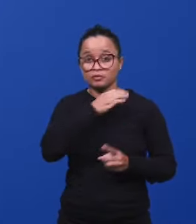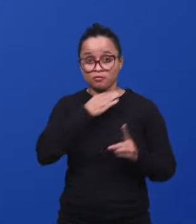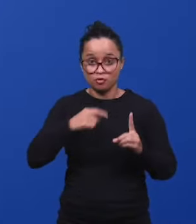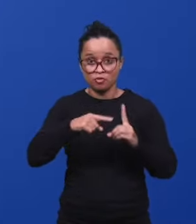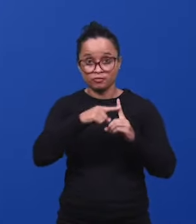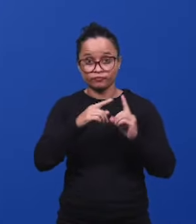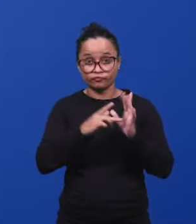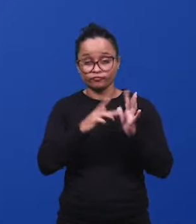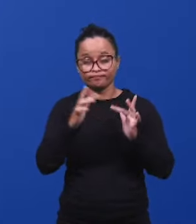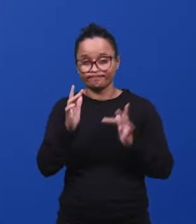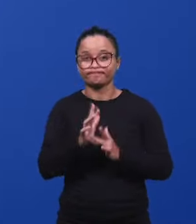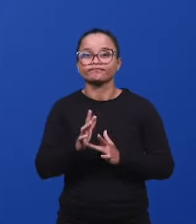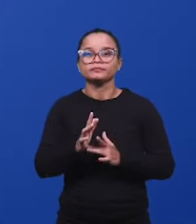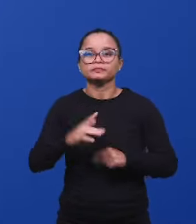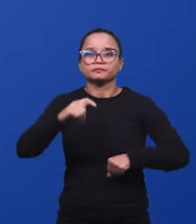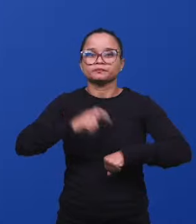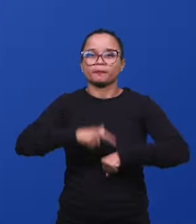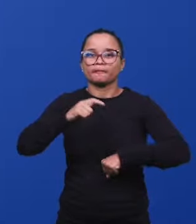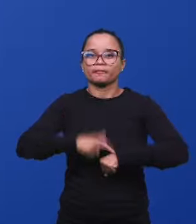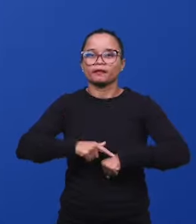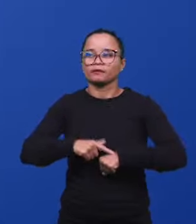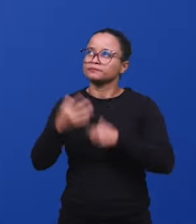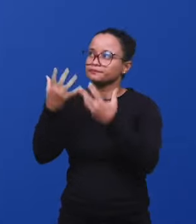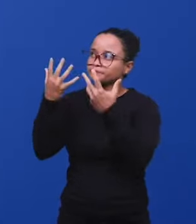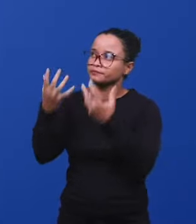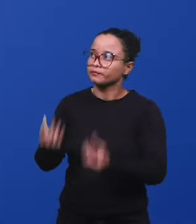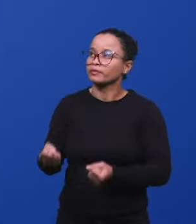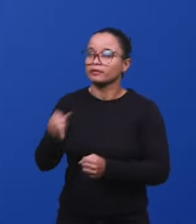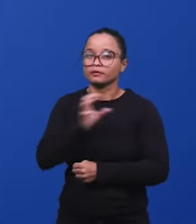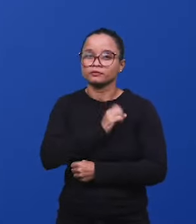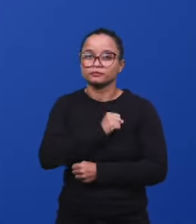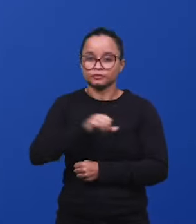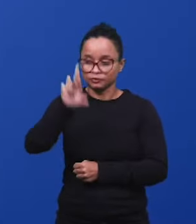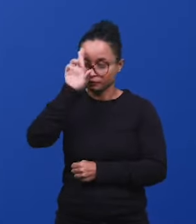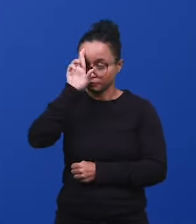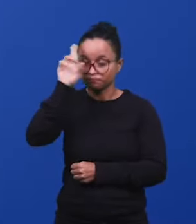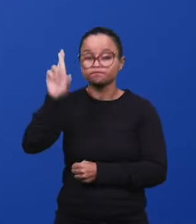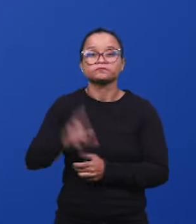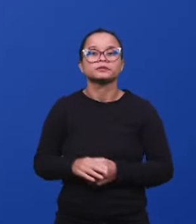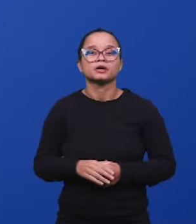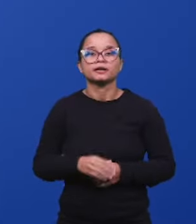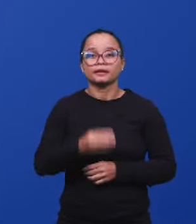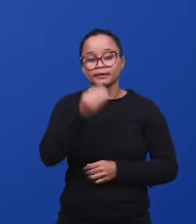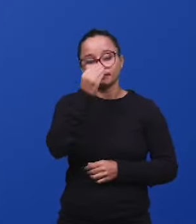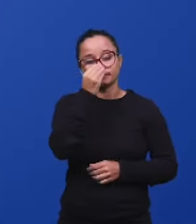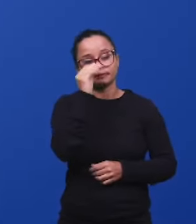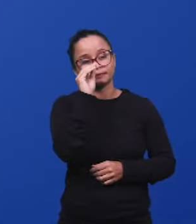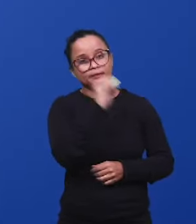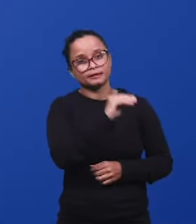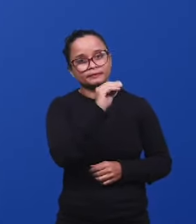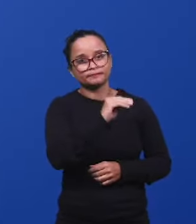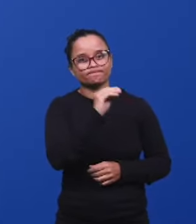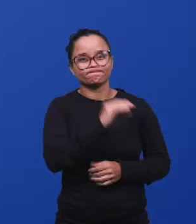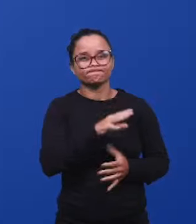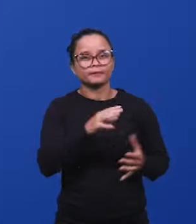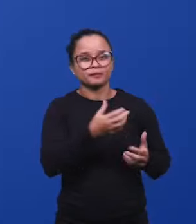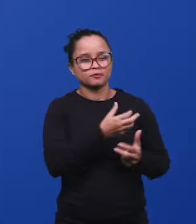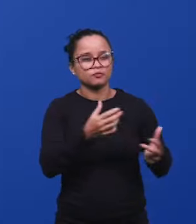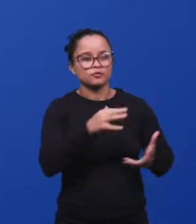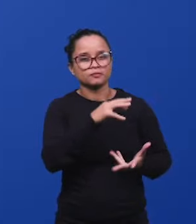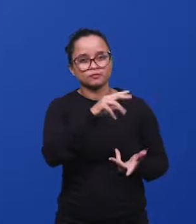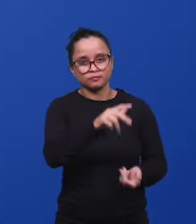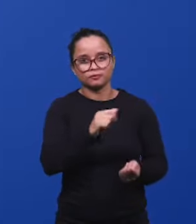sacrifício do Senhor Jesus, quando ela aceita o amor do Senhor e rejeita as alegrias